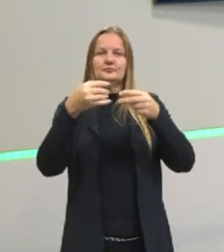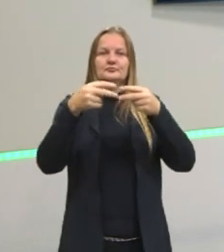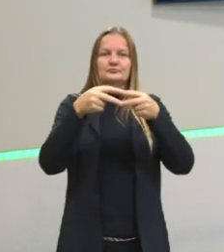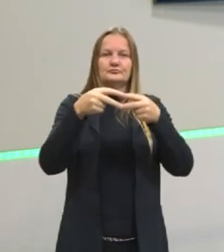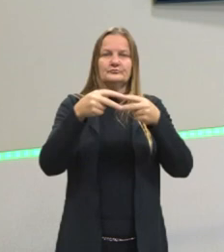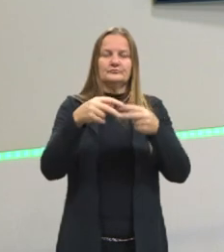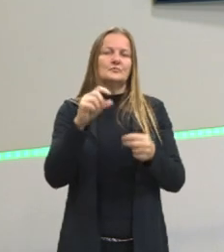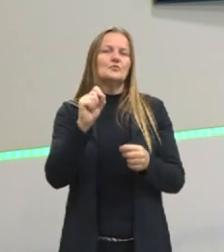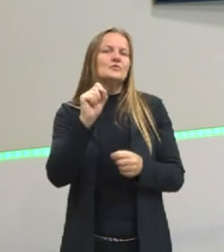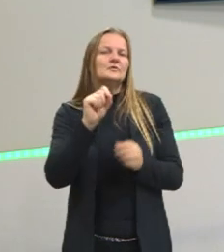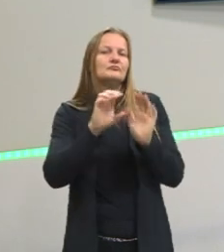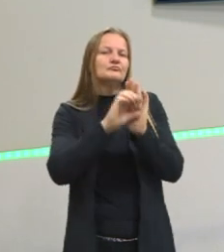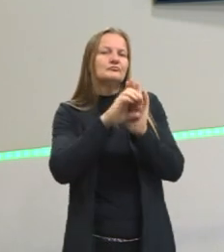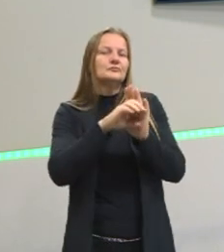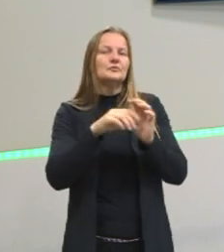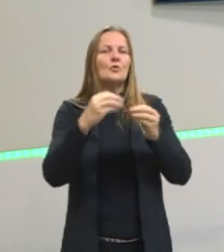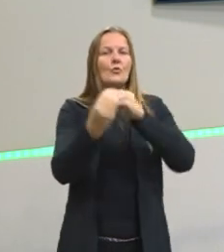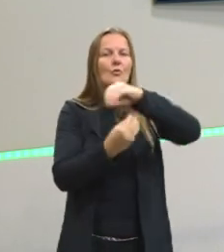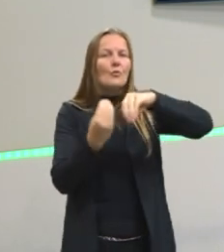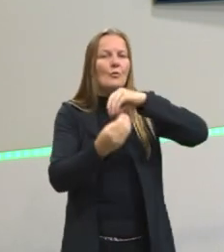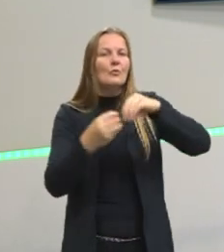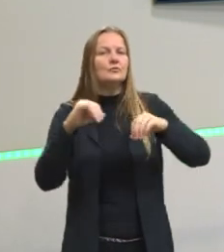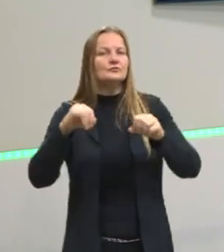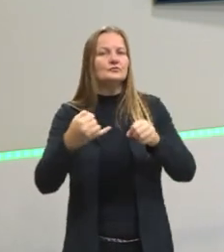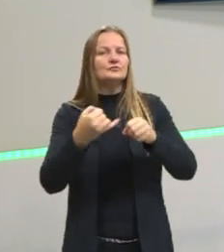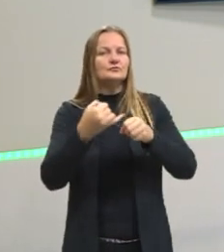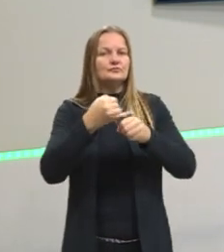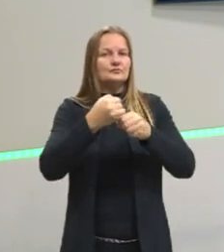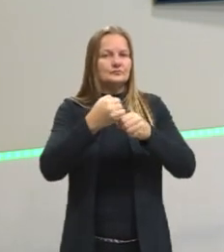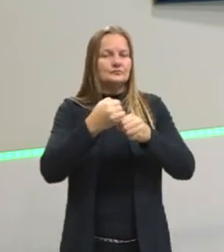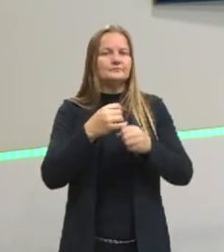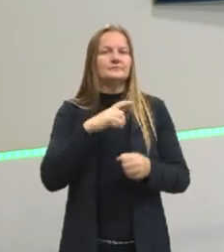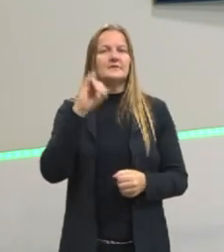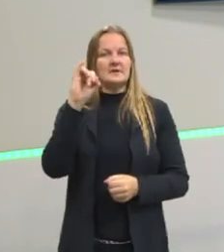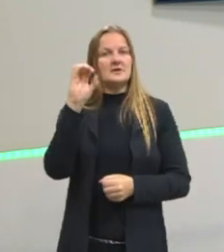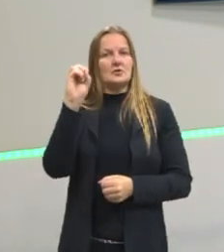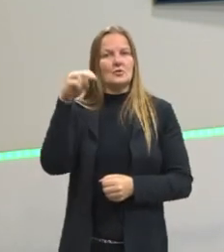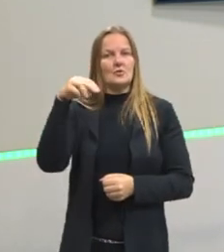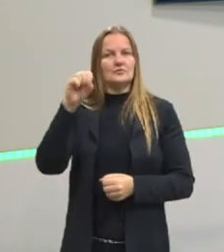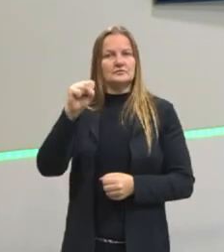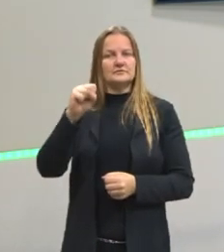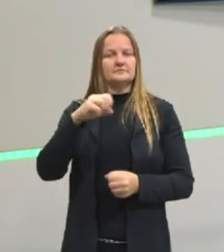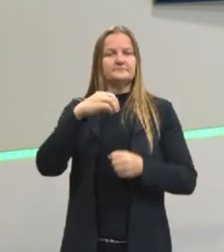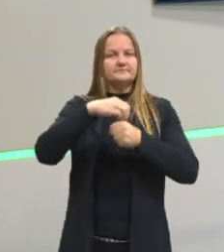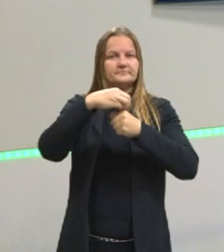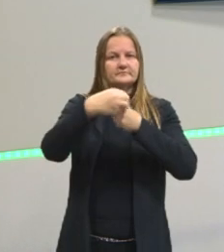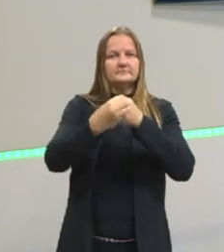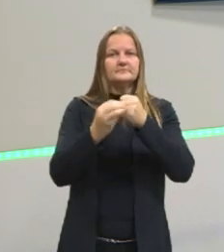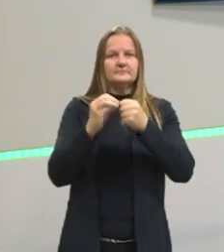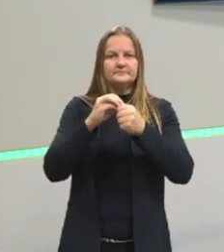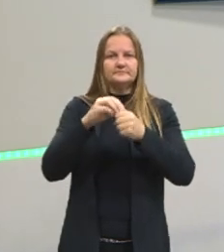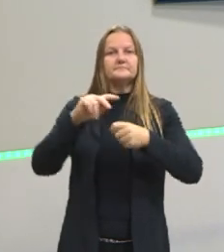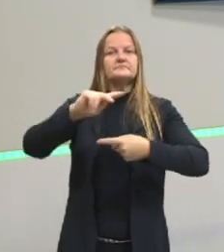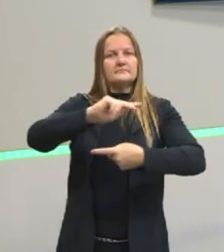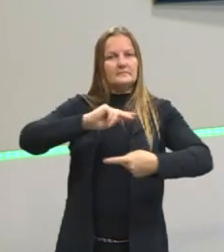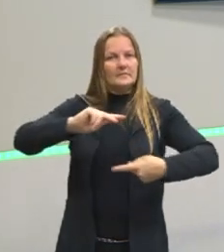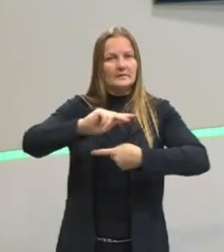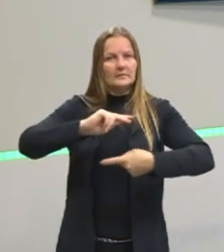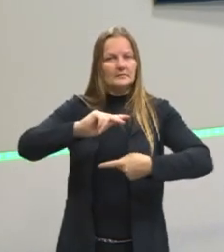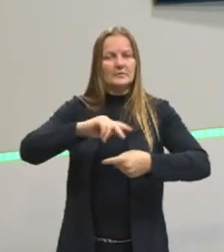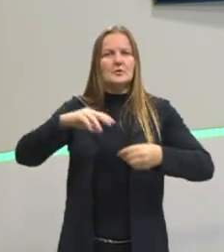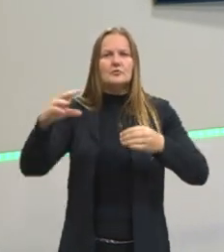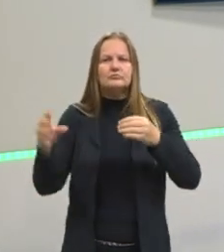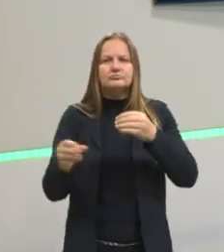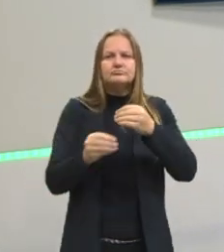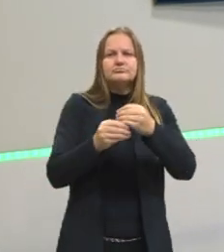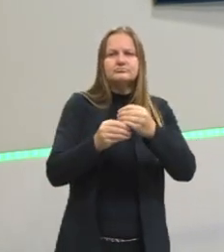composto iônico, ou seja, eu tenho íons, eu vou ter uma molécula polar que vai apresentar